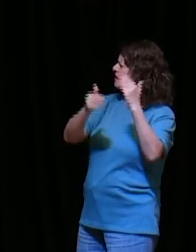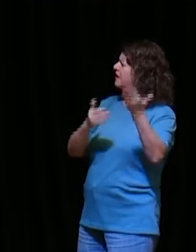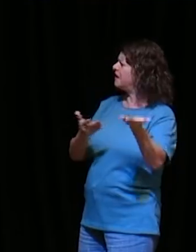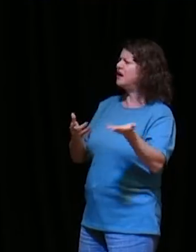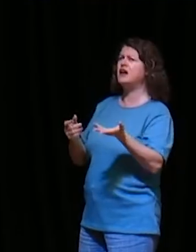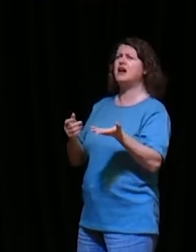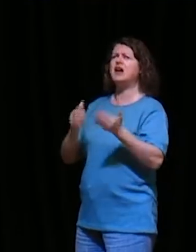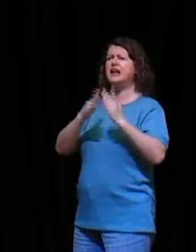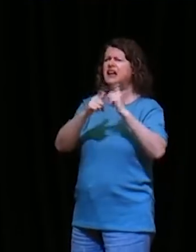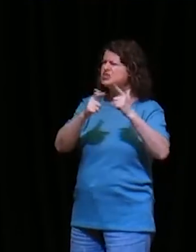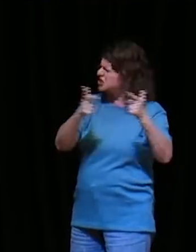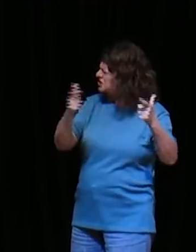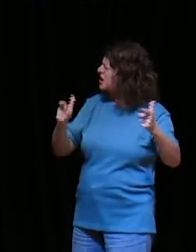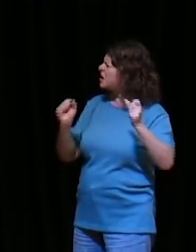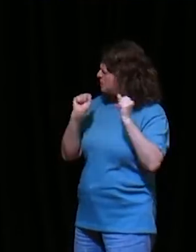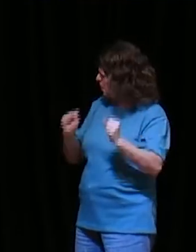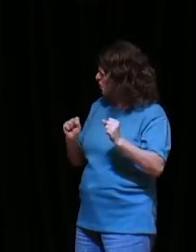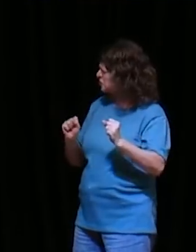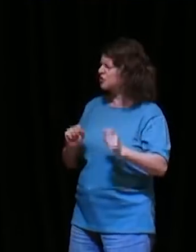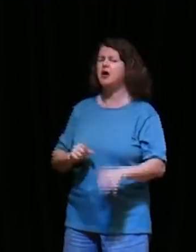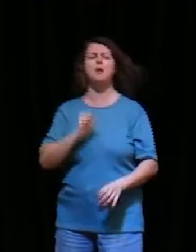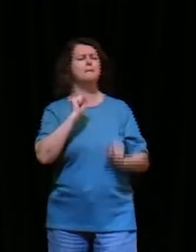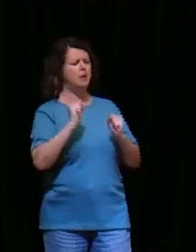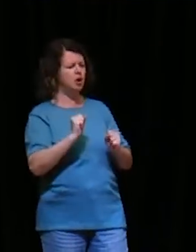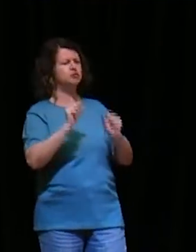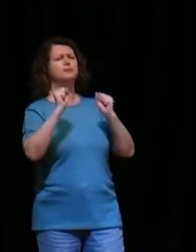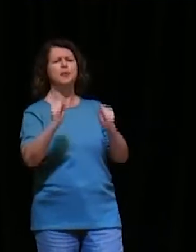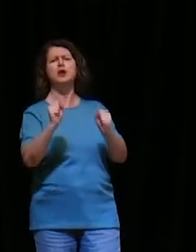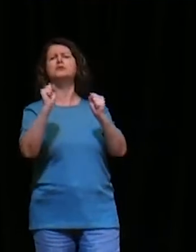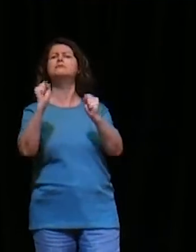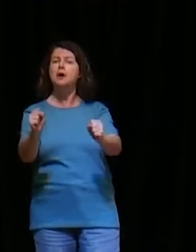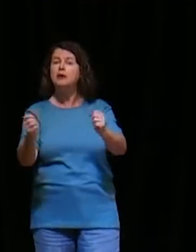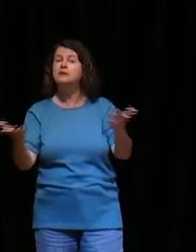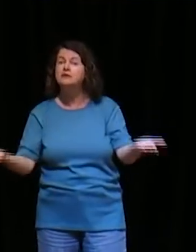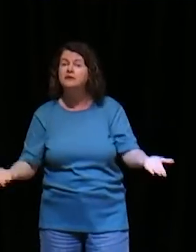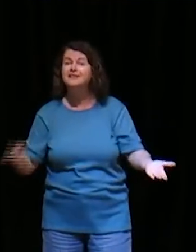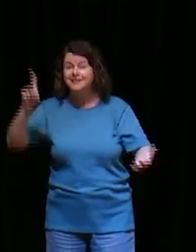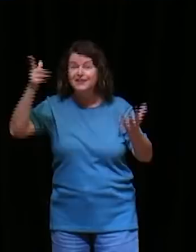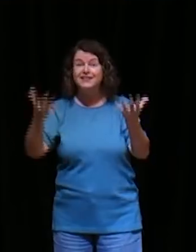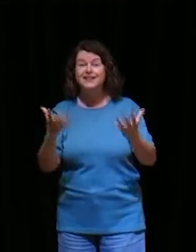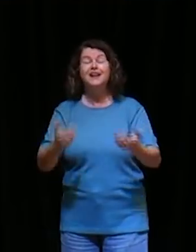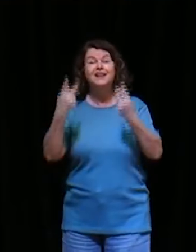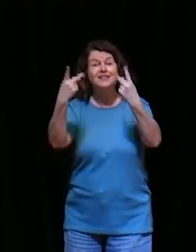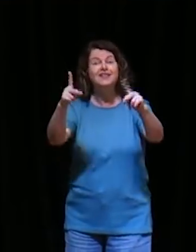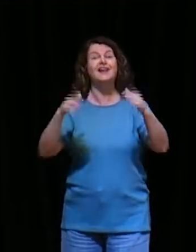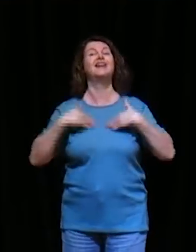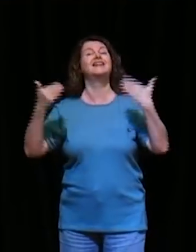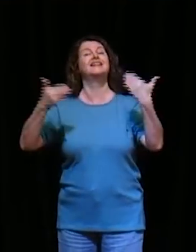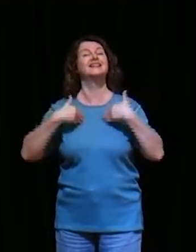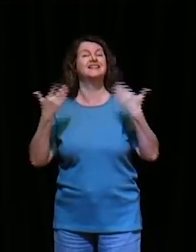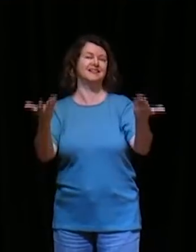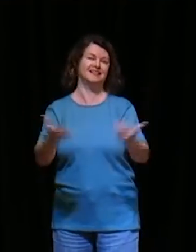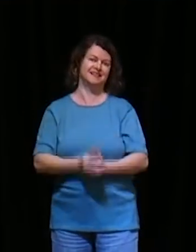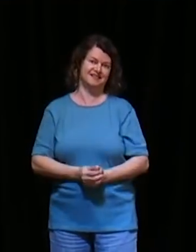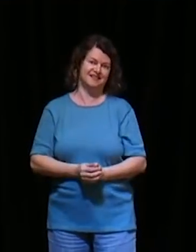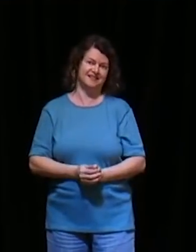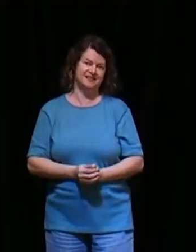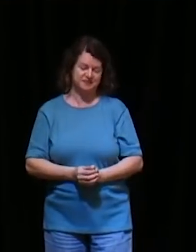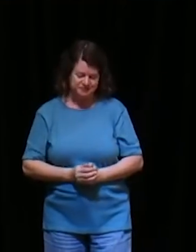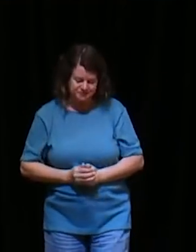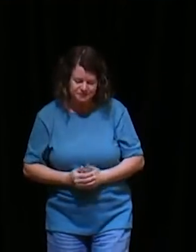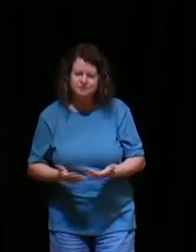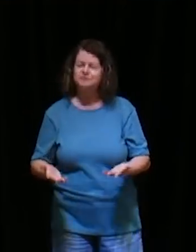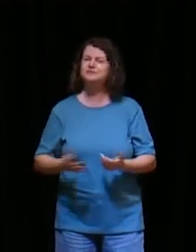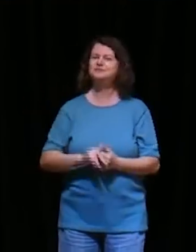orar, para a minha igreja crescer? Pode, eu posso orar, querido, Deus quer a tua alegria, Ele quer que você fique alegre, diga assim, nossa,